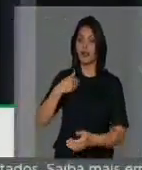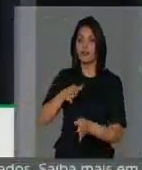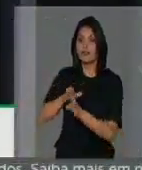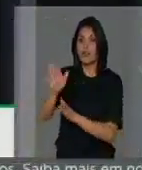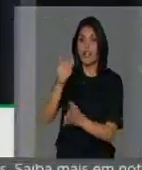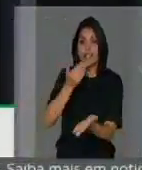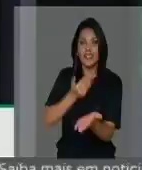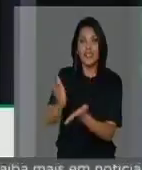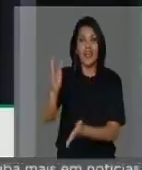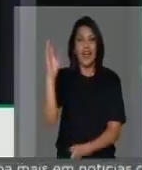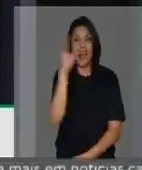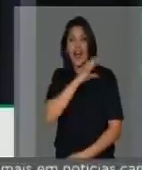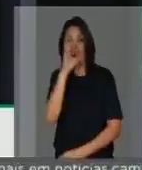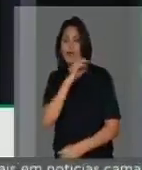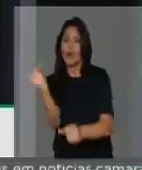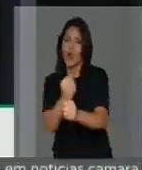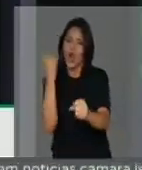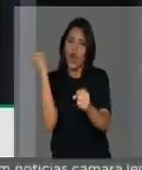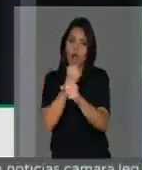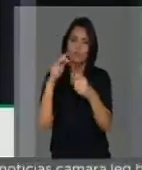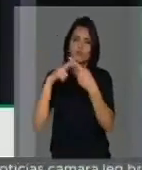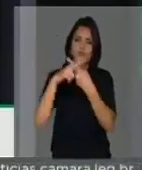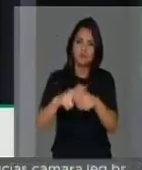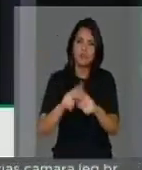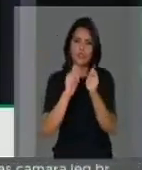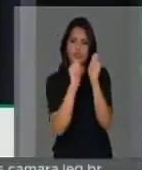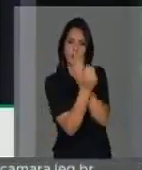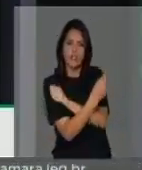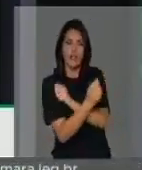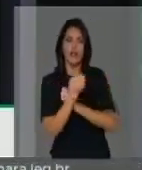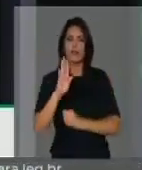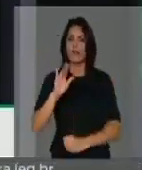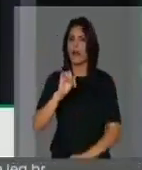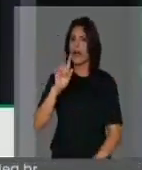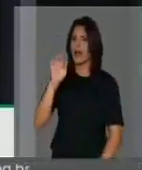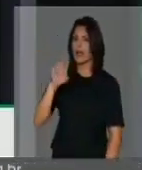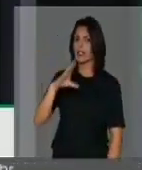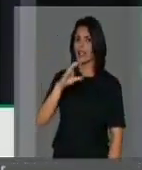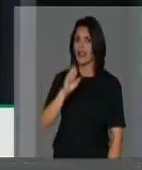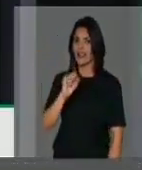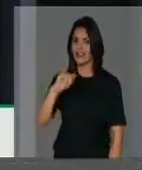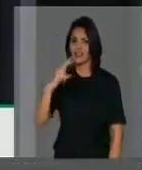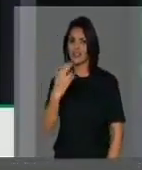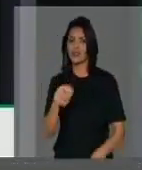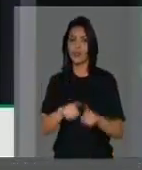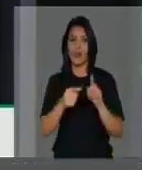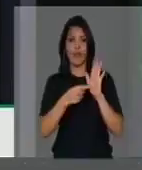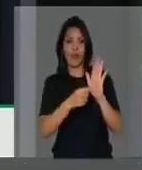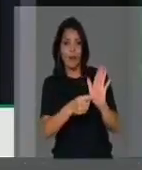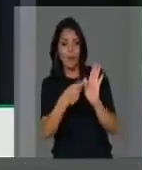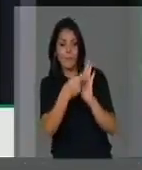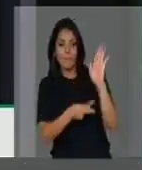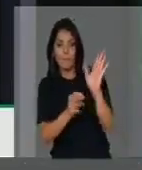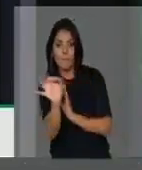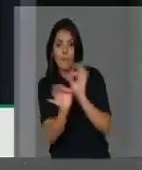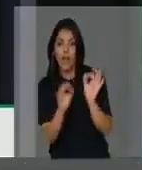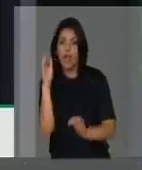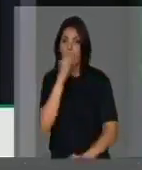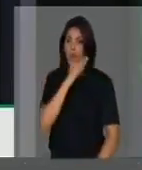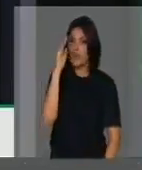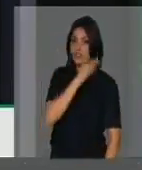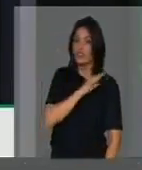imediatamente as obras de recuperação e adequação da barragem de Jucazinho, além de apresentar um plano de emergência que deva